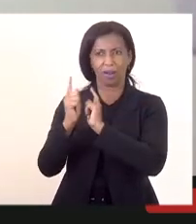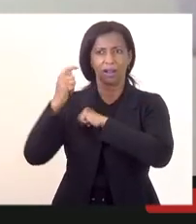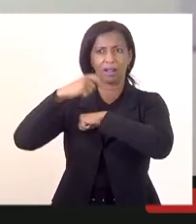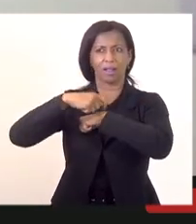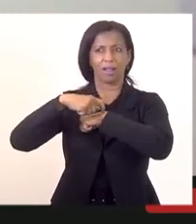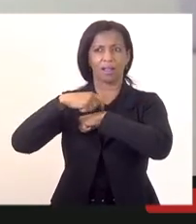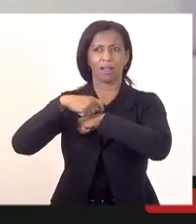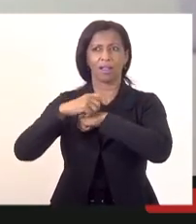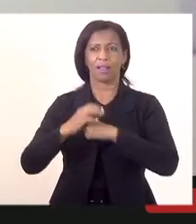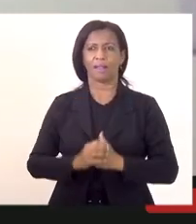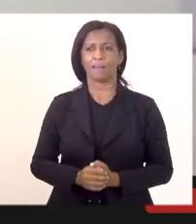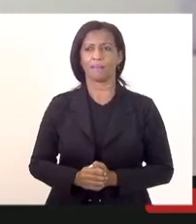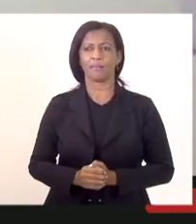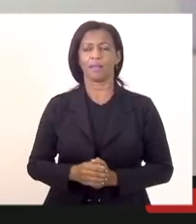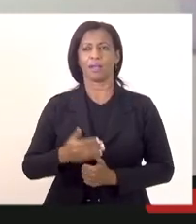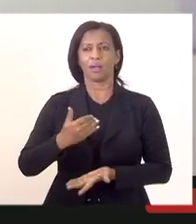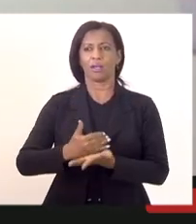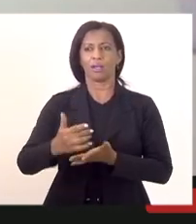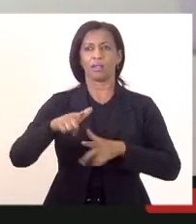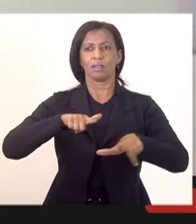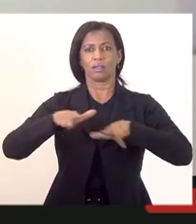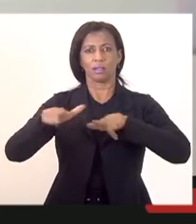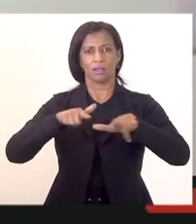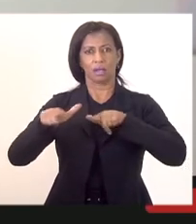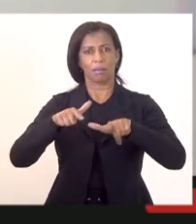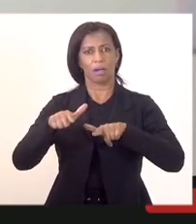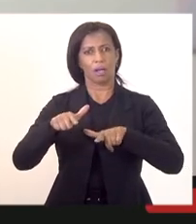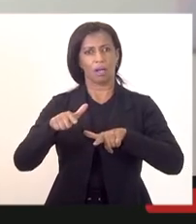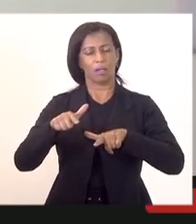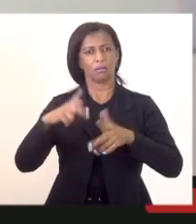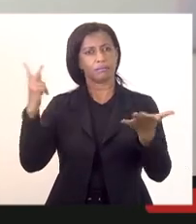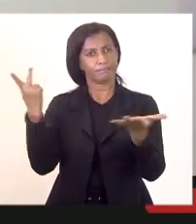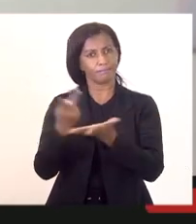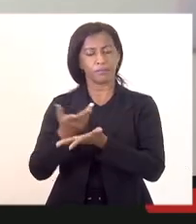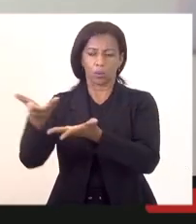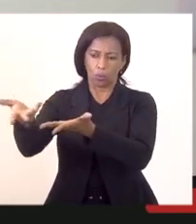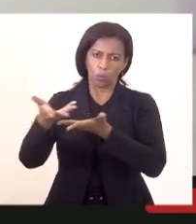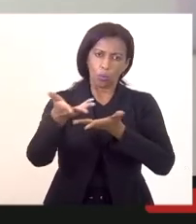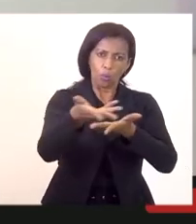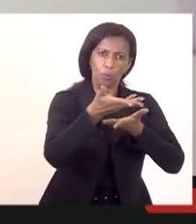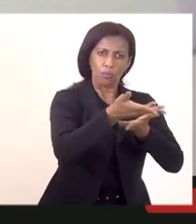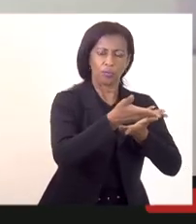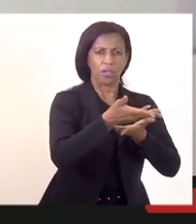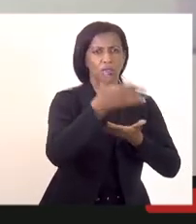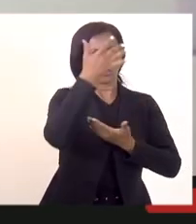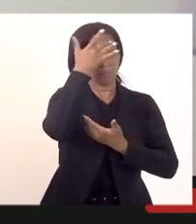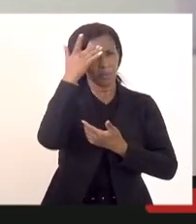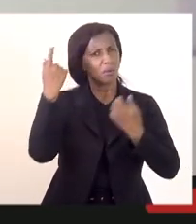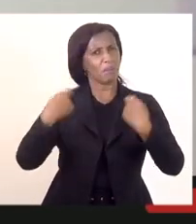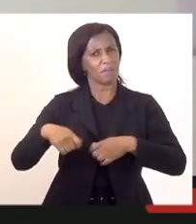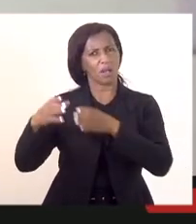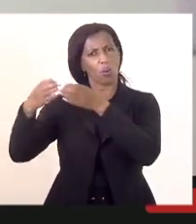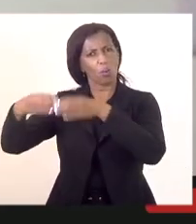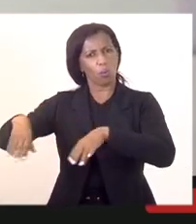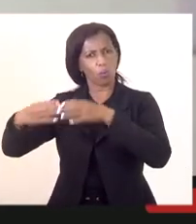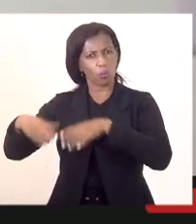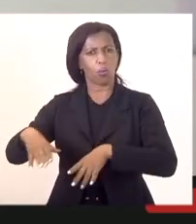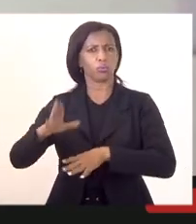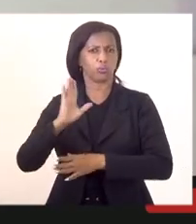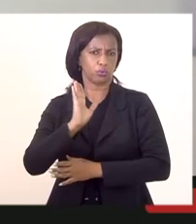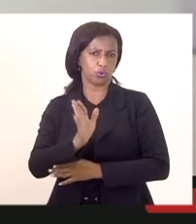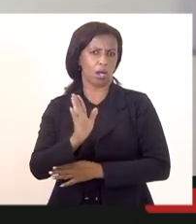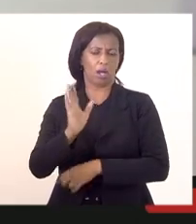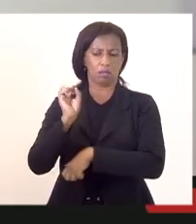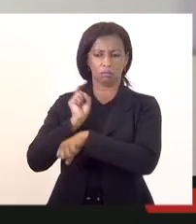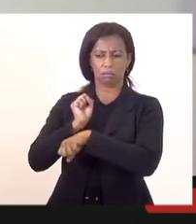aqui. A gente tem trabalhado para que haja a convocação de todos os concursos, de todos os concursos que estavam com validade no